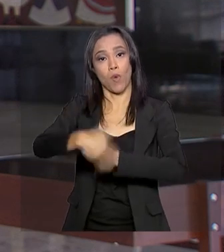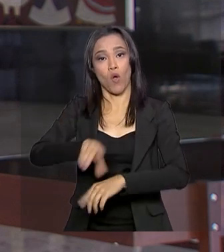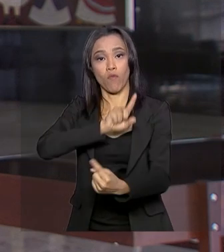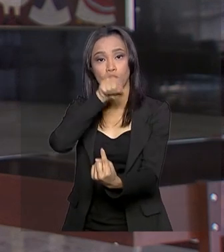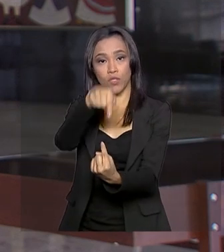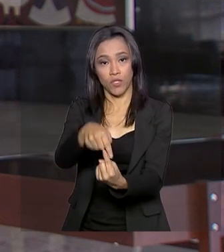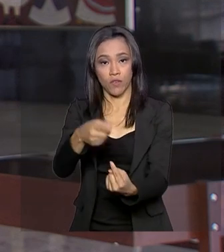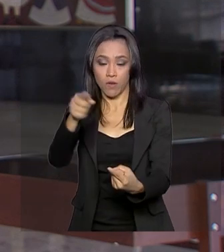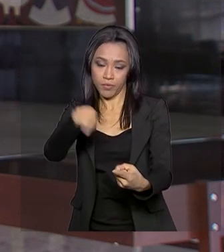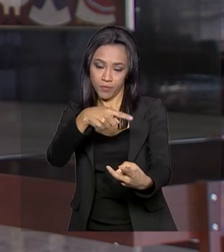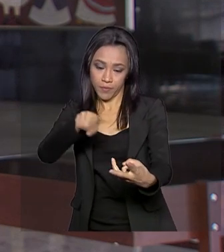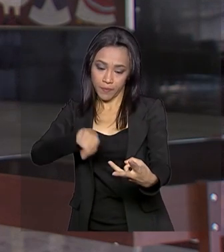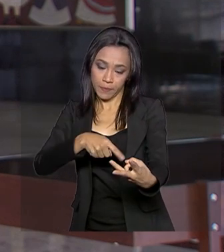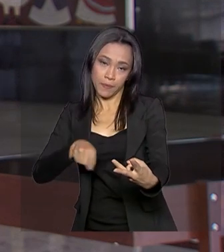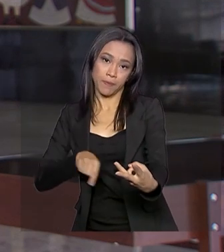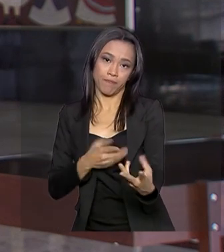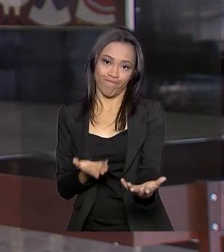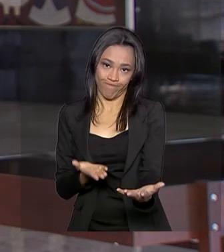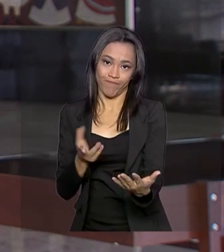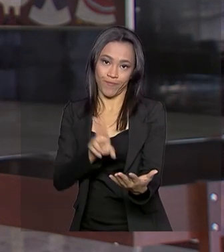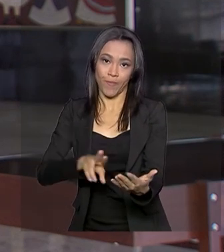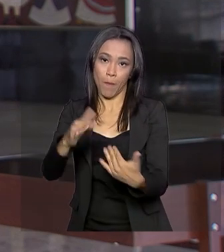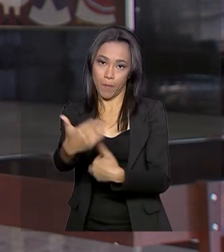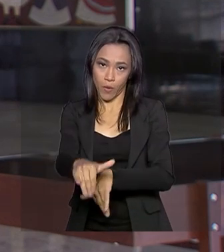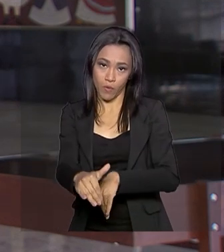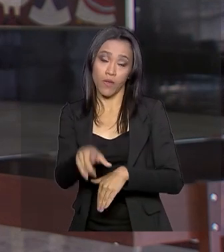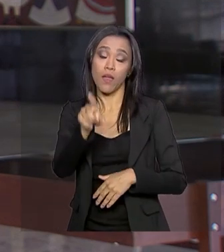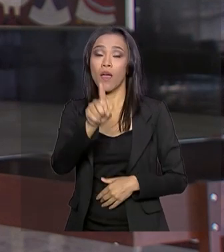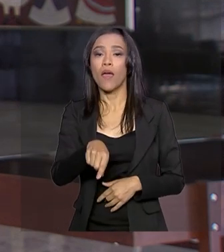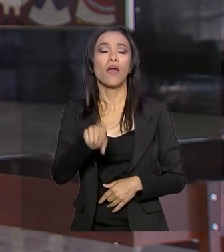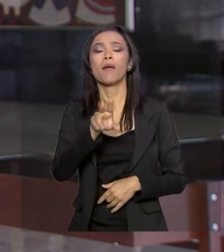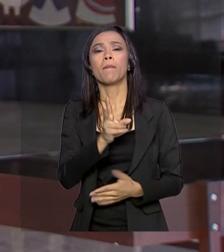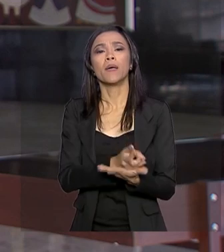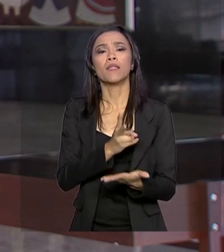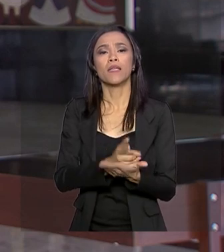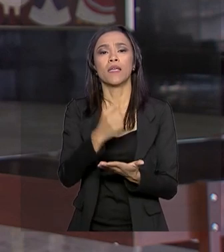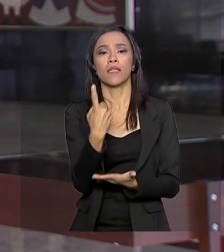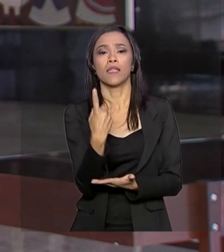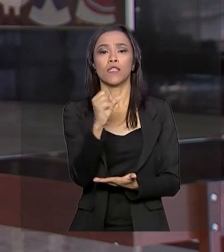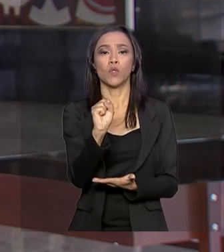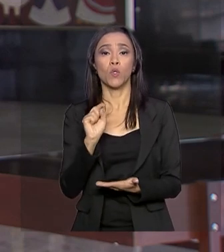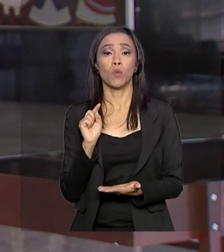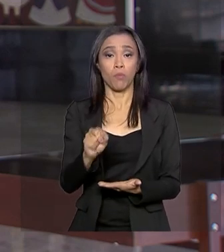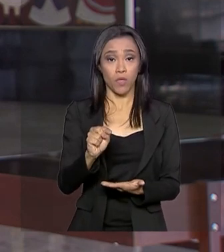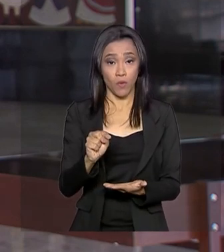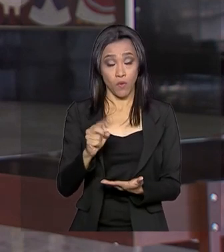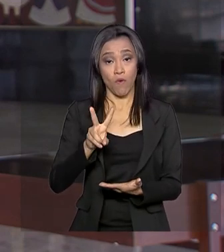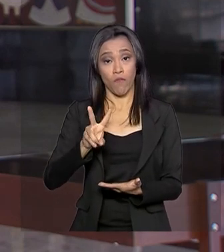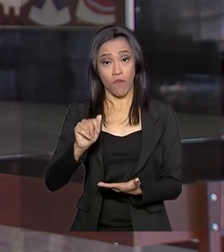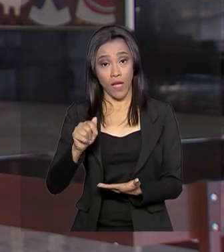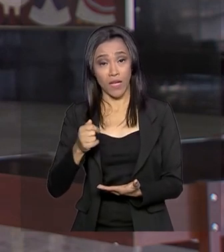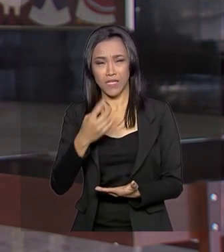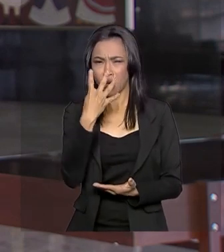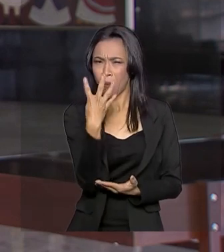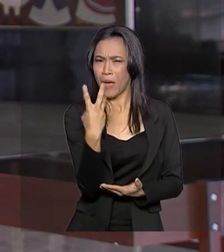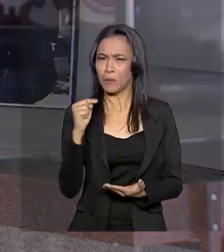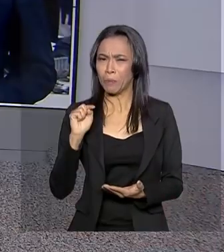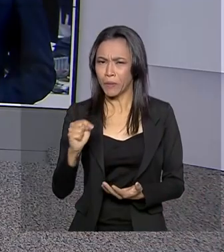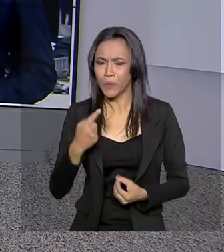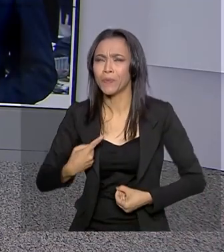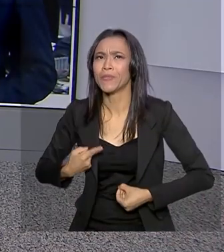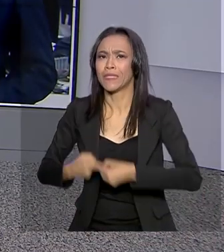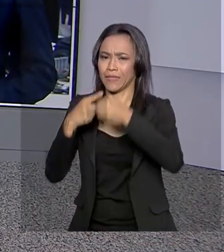A expectativa é manter a cerca de 18 mil vagas em mais de 4 mil municípios. Renata?